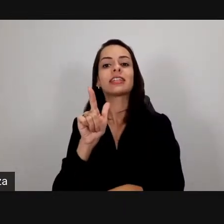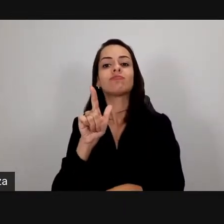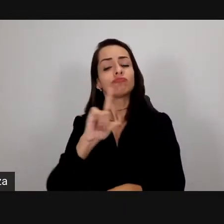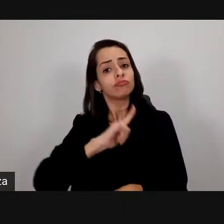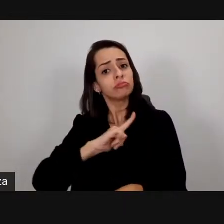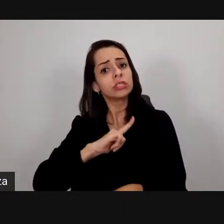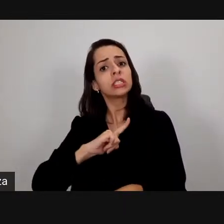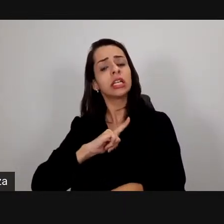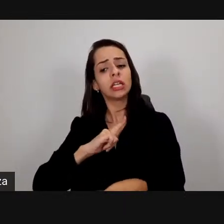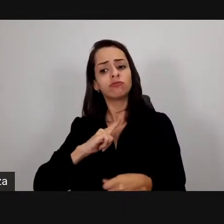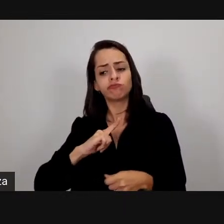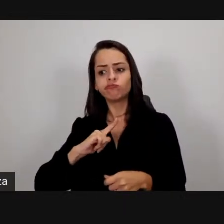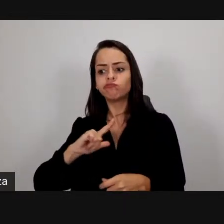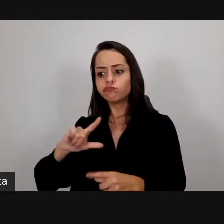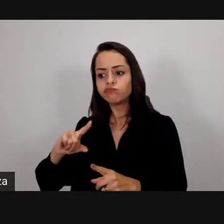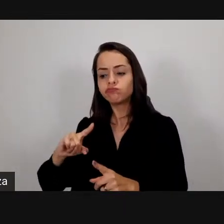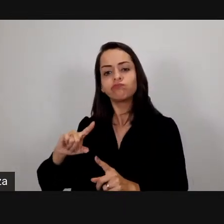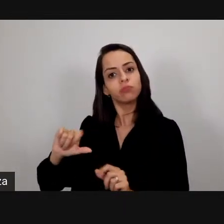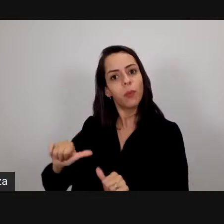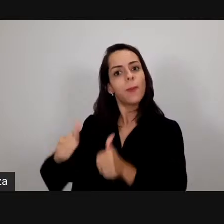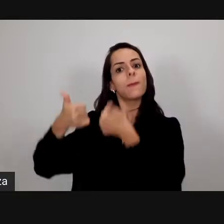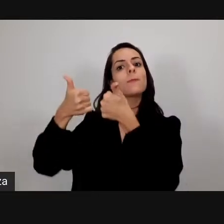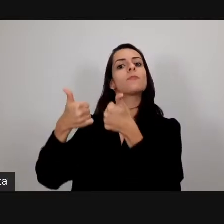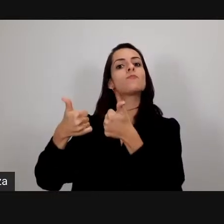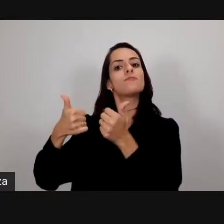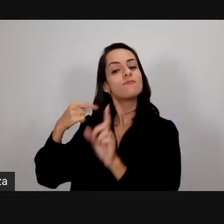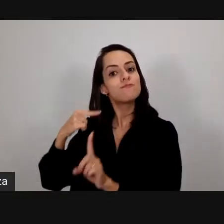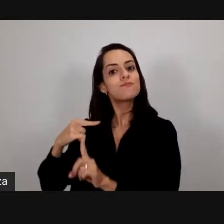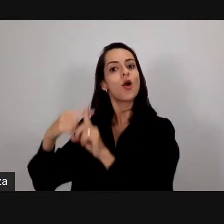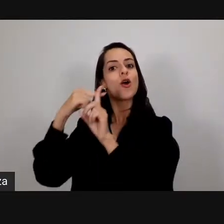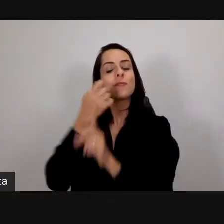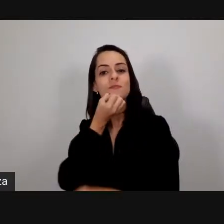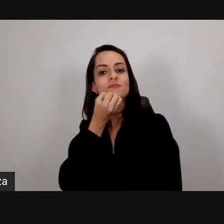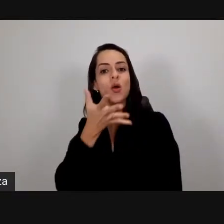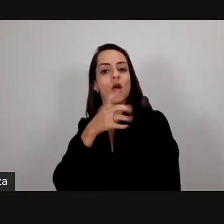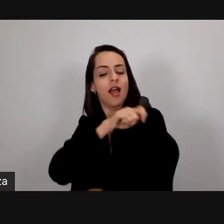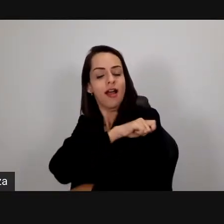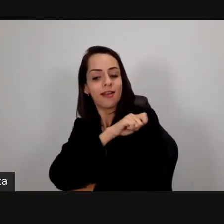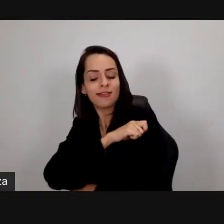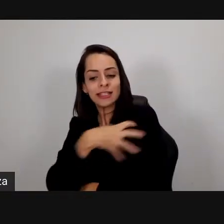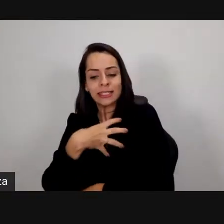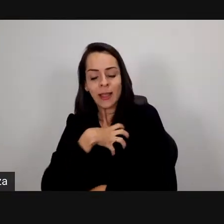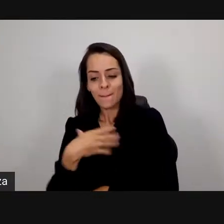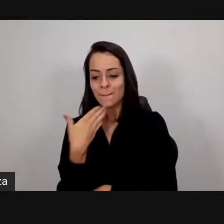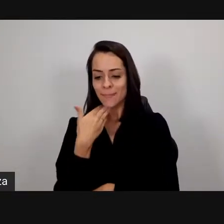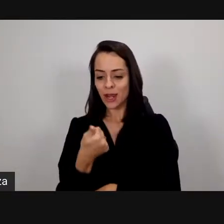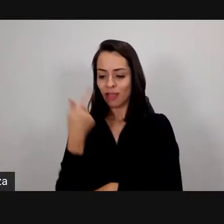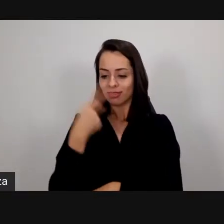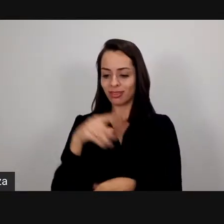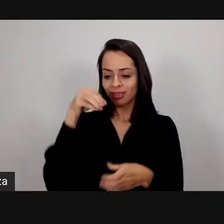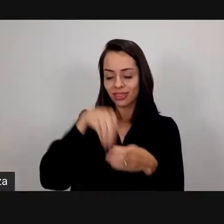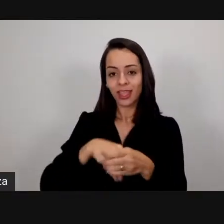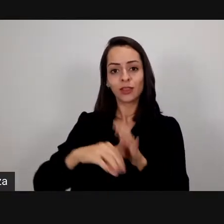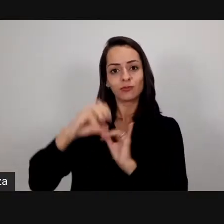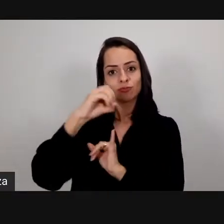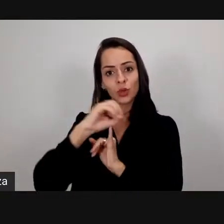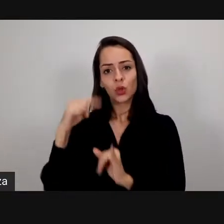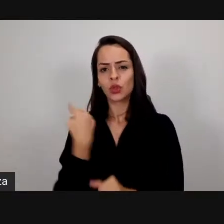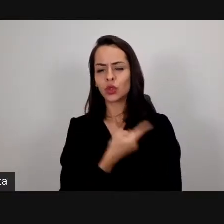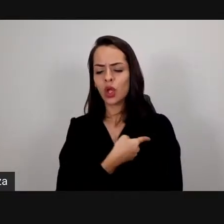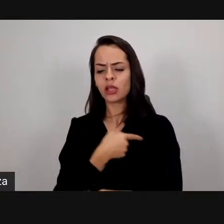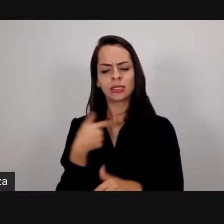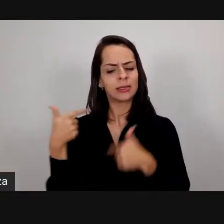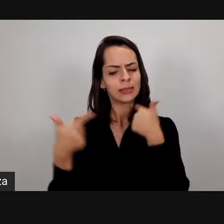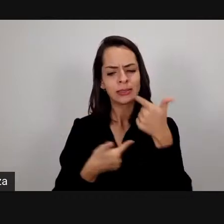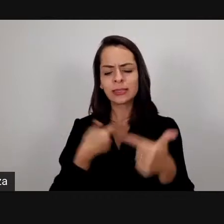aspectos positivos para fazer com que o nosso aluno se sinta cada vez melhor no nosso instituto para que nós possamos sempre trabalhar no que há